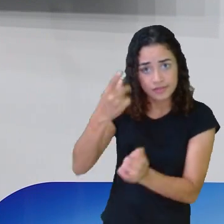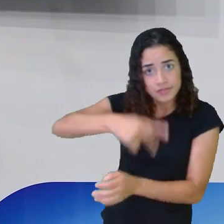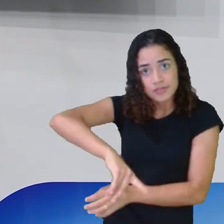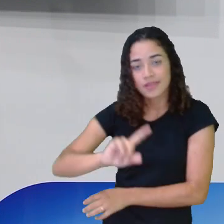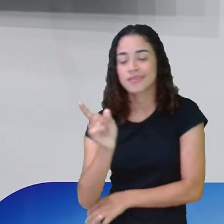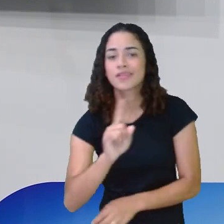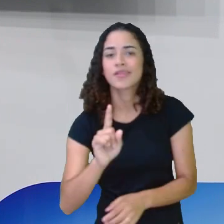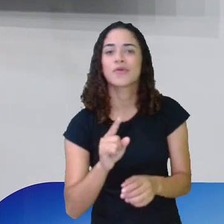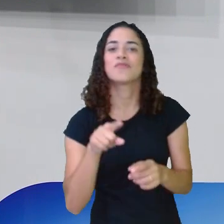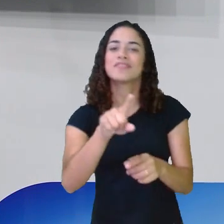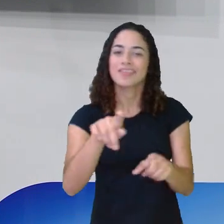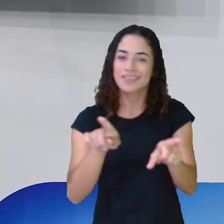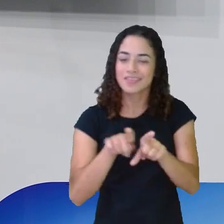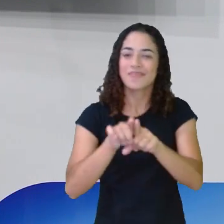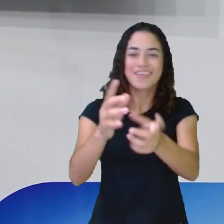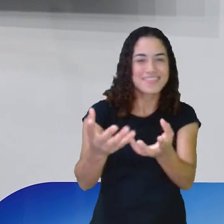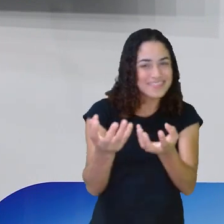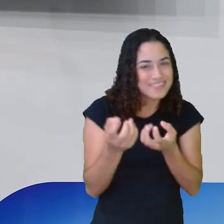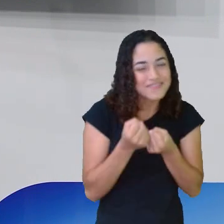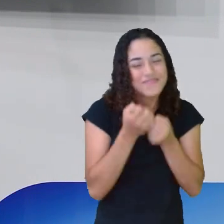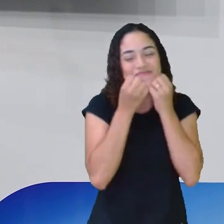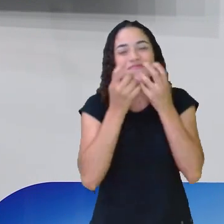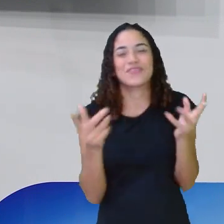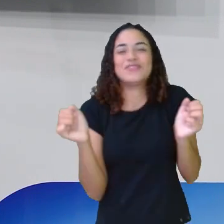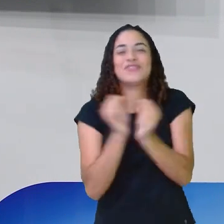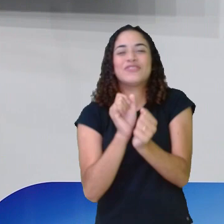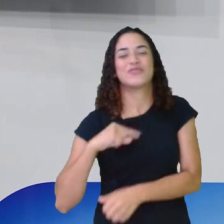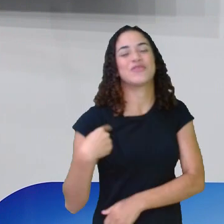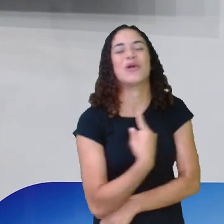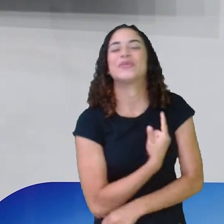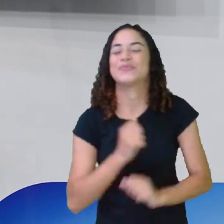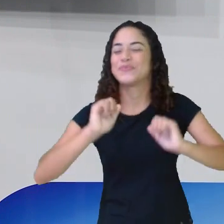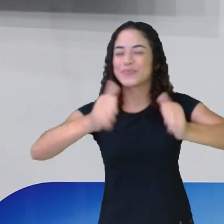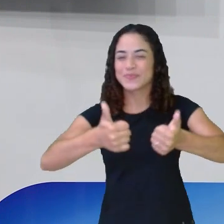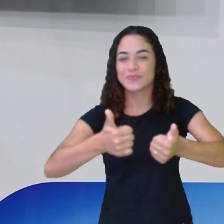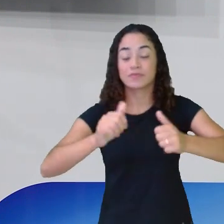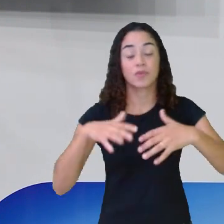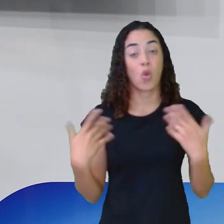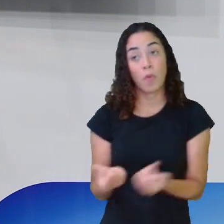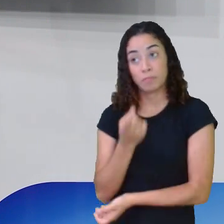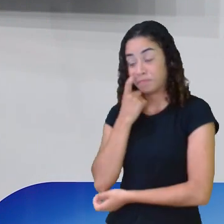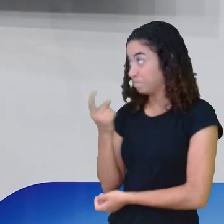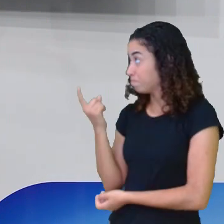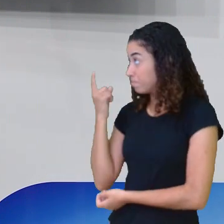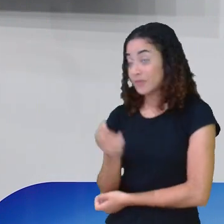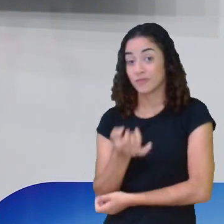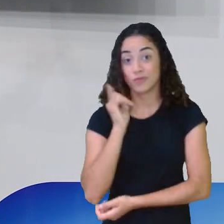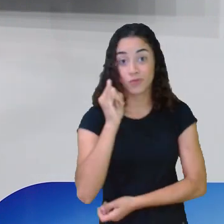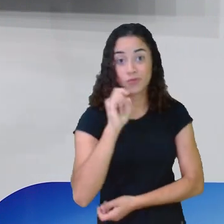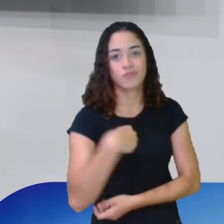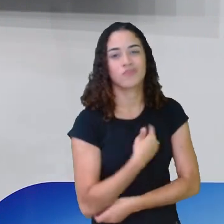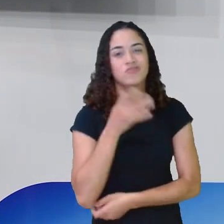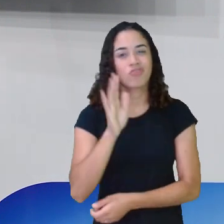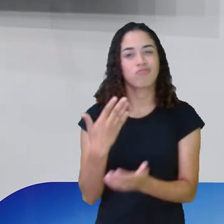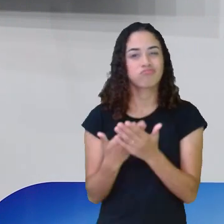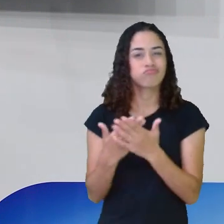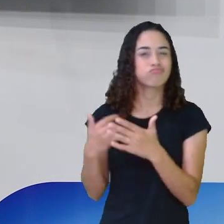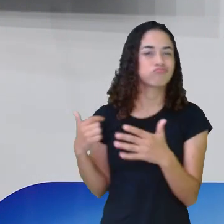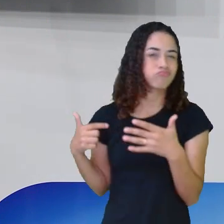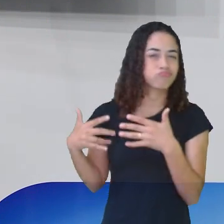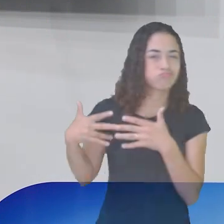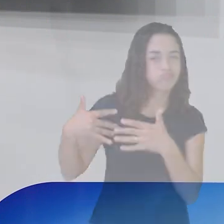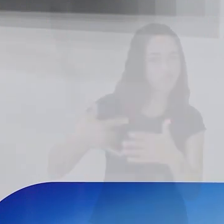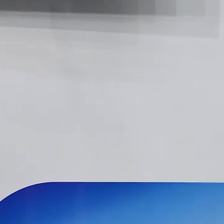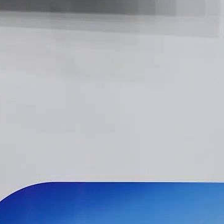sinta-se abraçado, também é muito bom ter você aqui. Os contos que nós vimos trabalhando durante todo o ano de